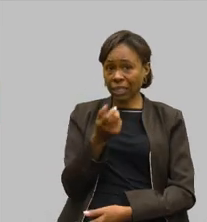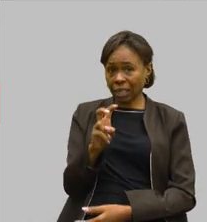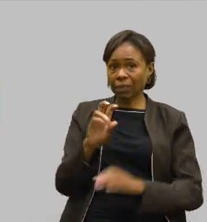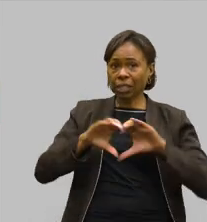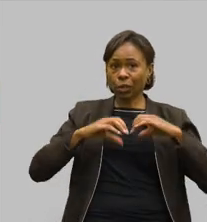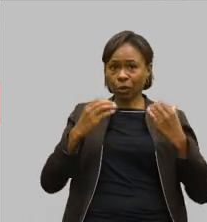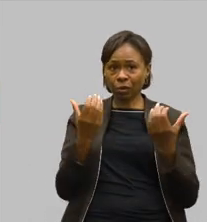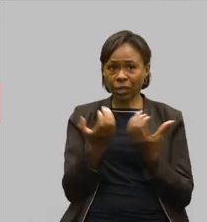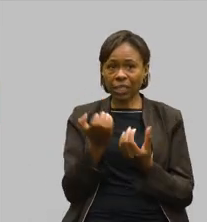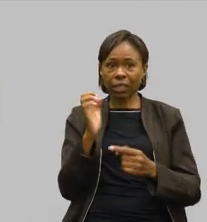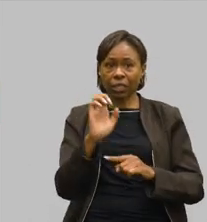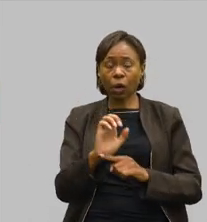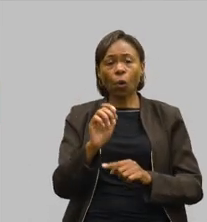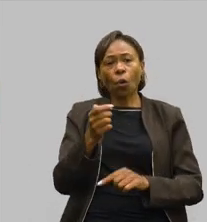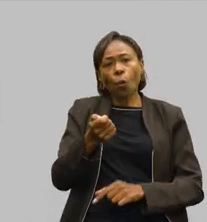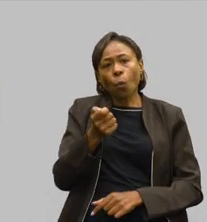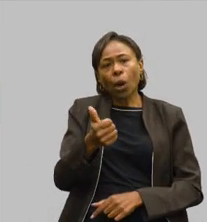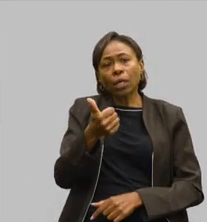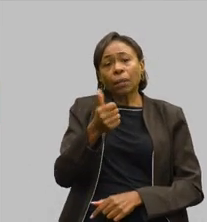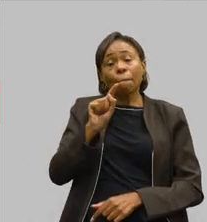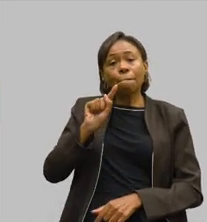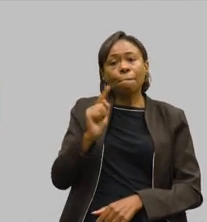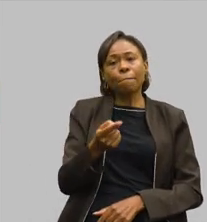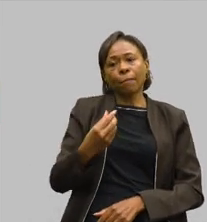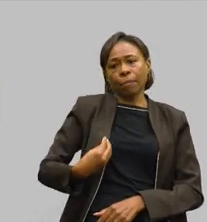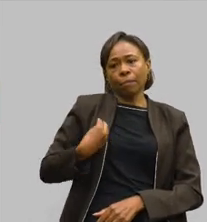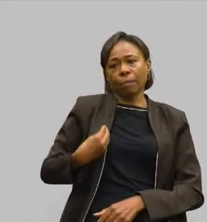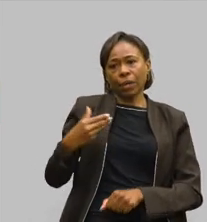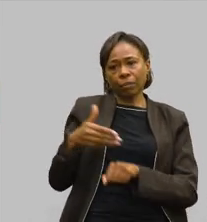Estadual e quase mil participantes.